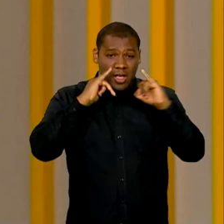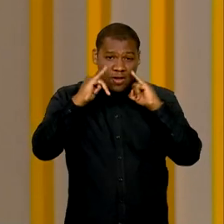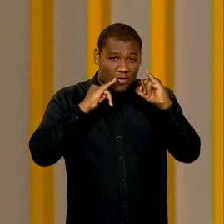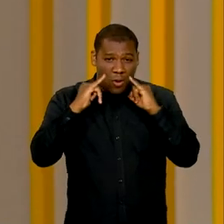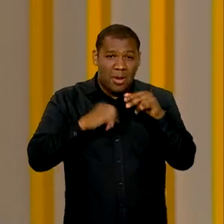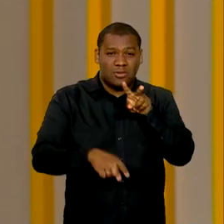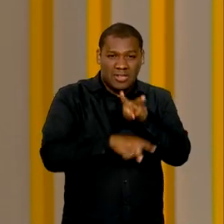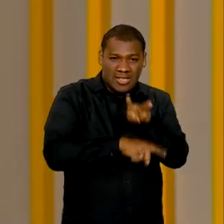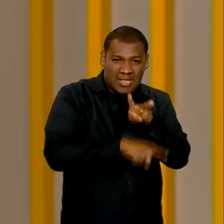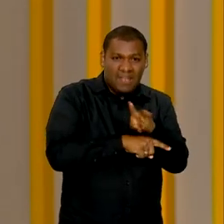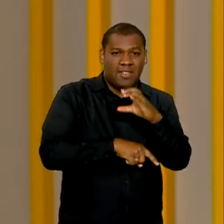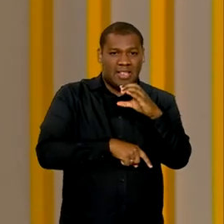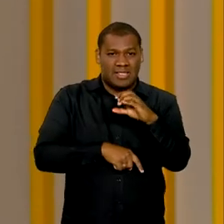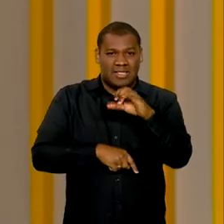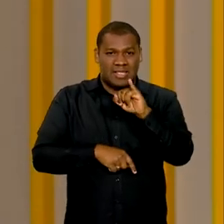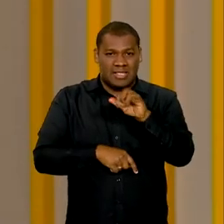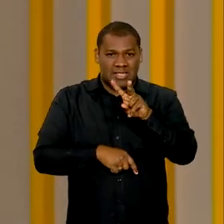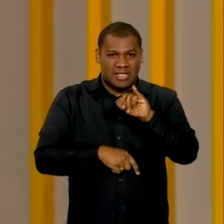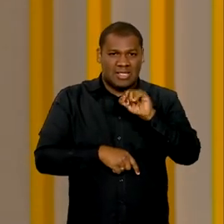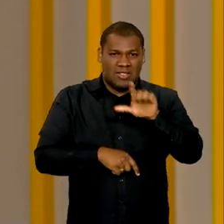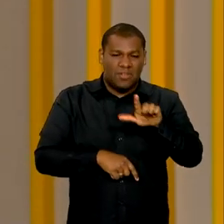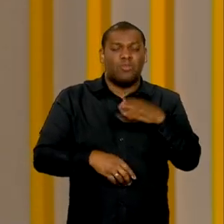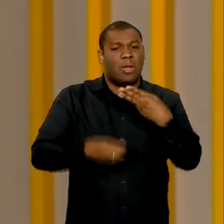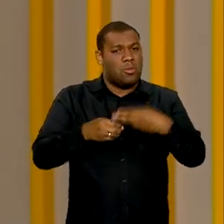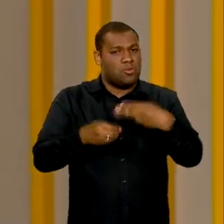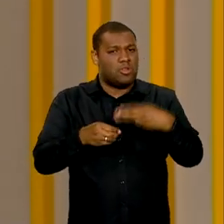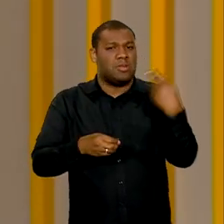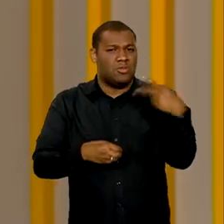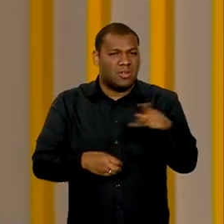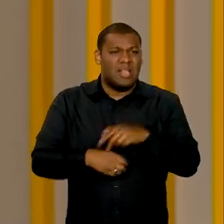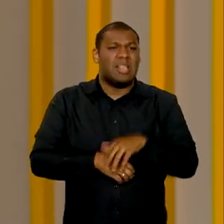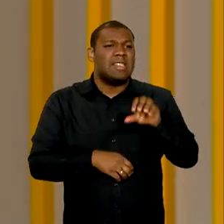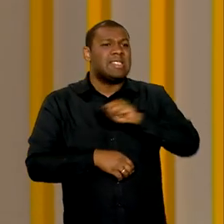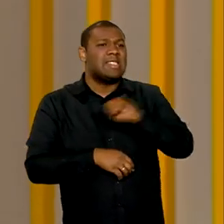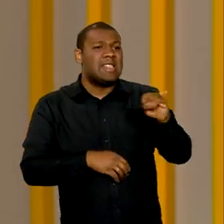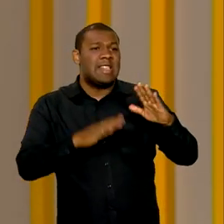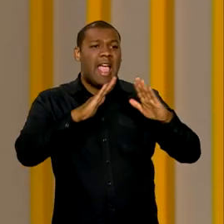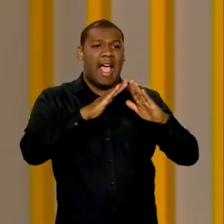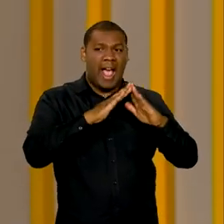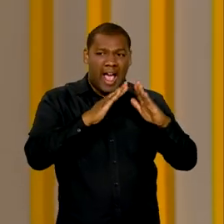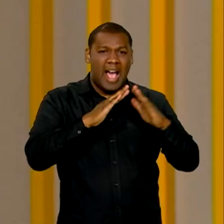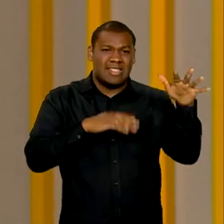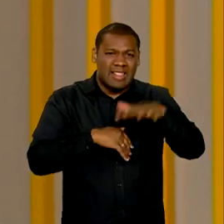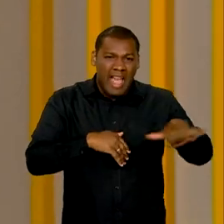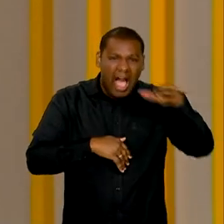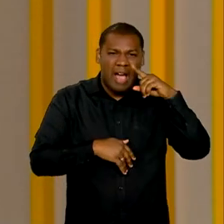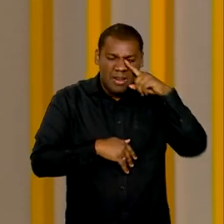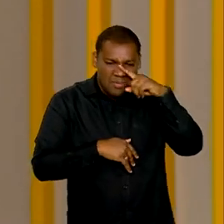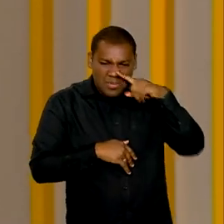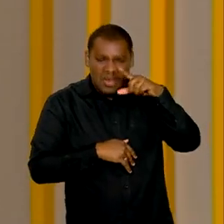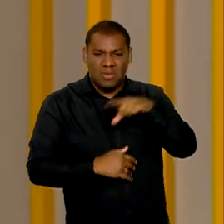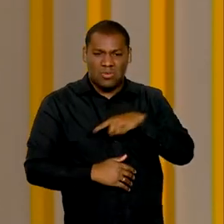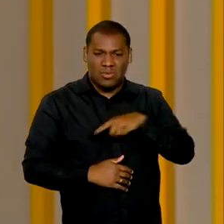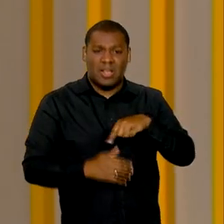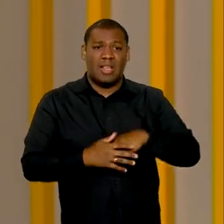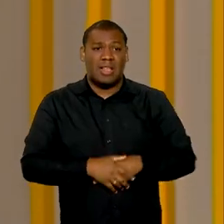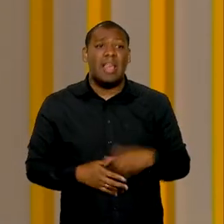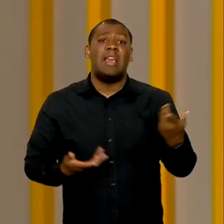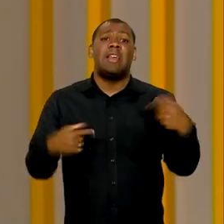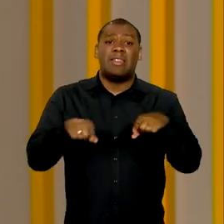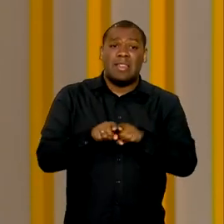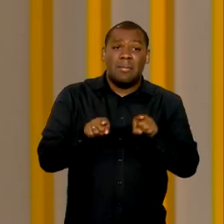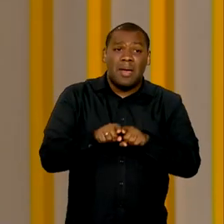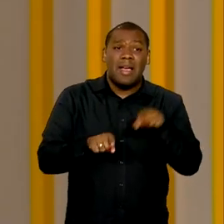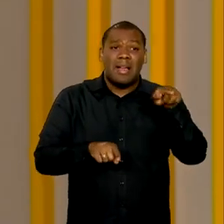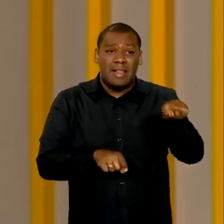do seu município. Ela saber se ela vive em uma área de risco, ela saber qual é o risco que ela sofrer,